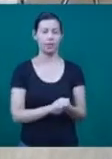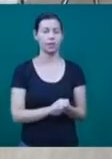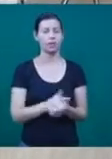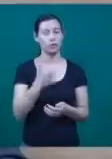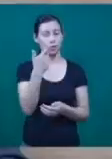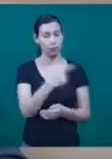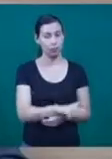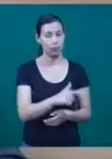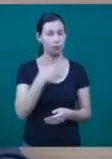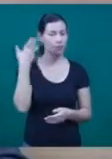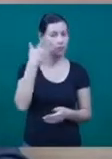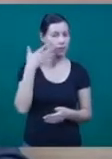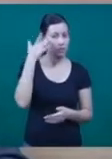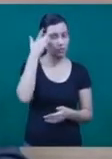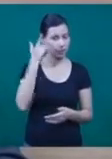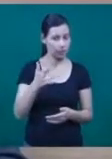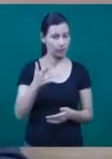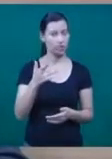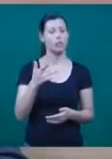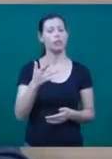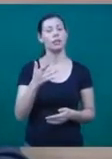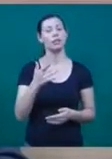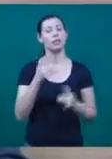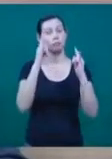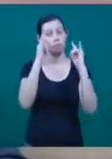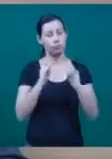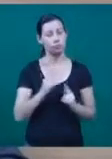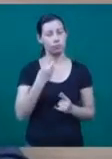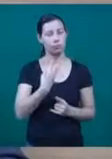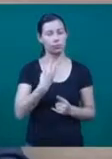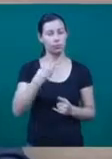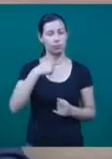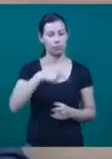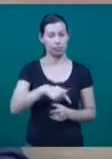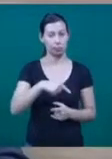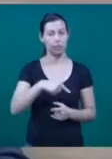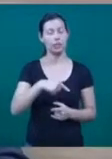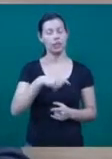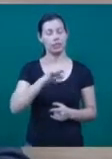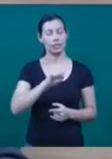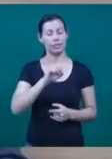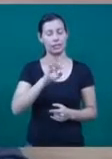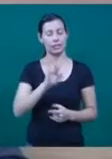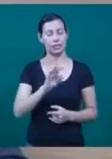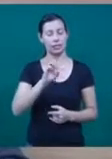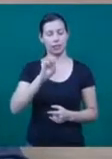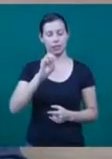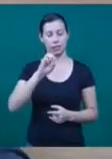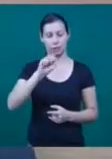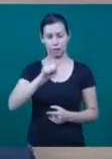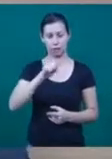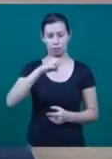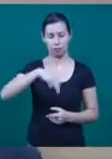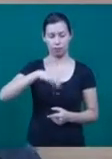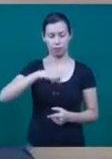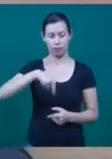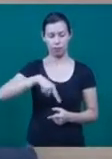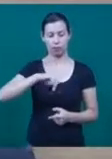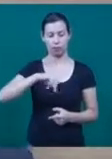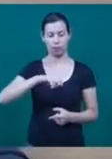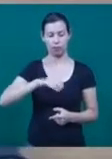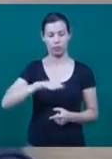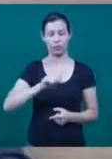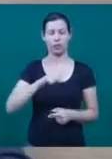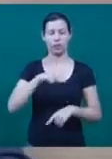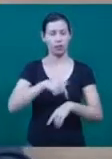hoje. Obrigada. Eu vou reforçar, então, a palestra acontece amanhã no Amfiteatro do Bloco 3Q, do Campo Santa Mônica da UFU, às 14 horas. As pessoas podem chegar lá